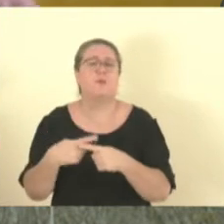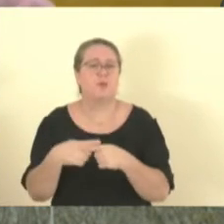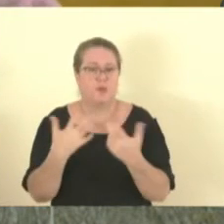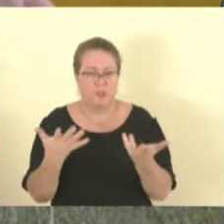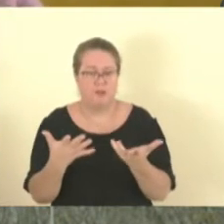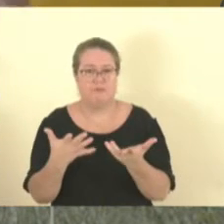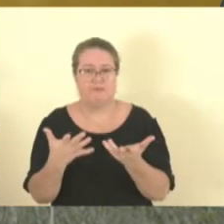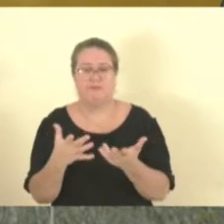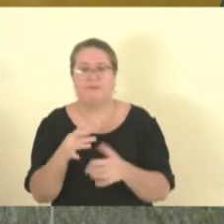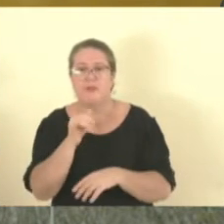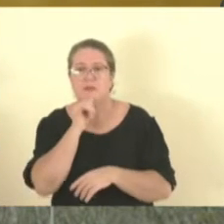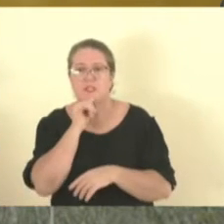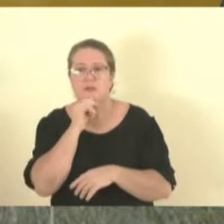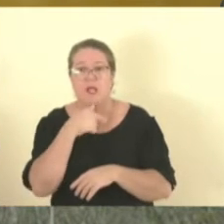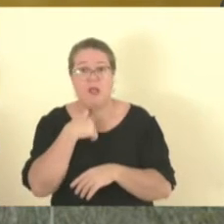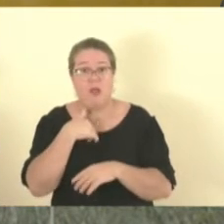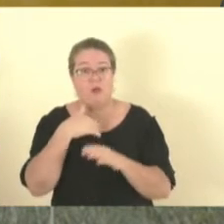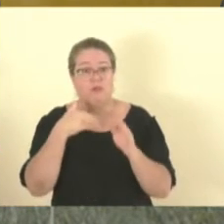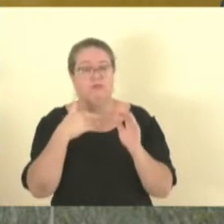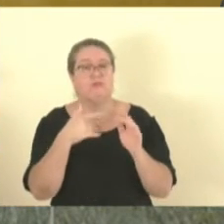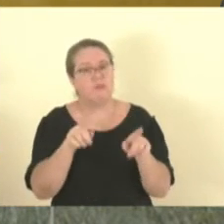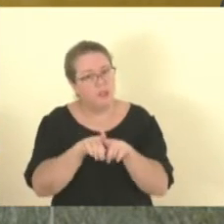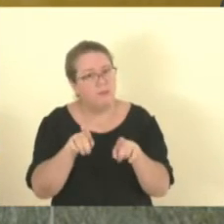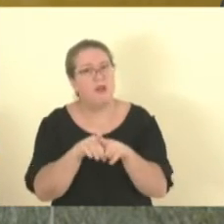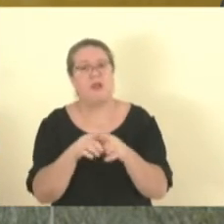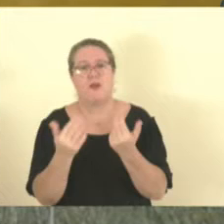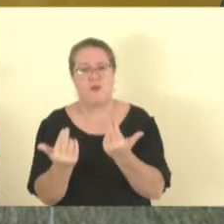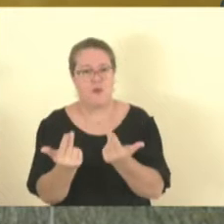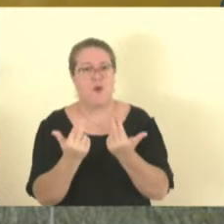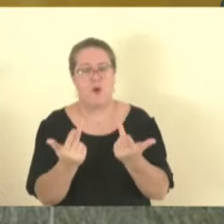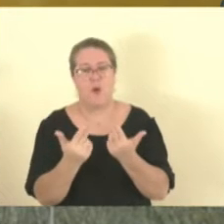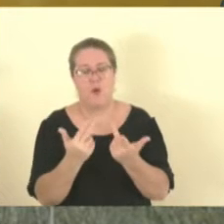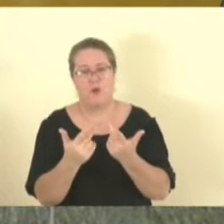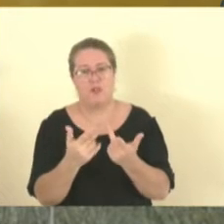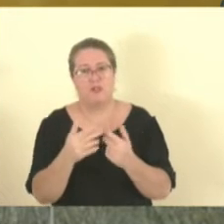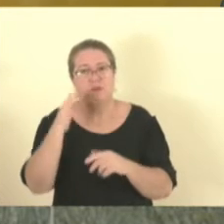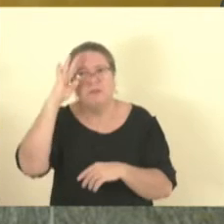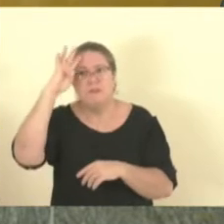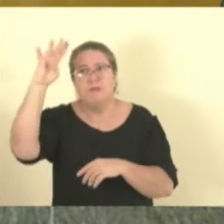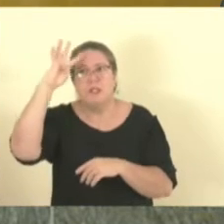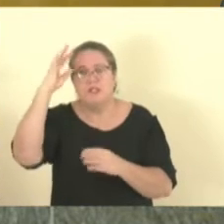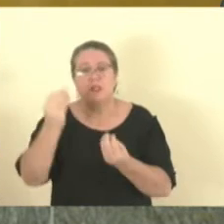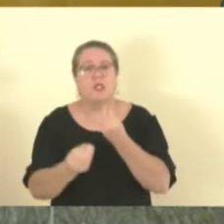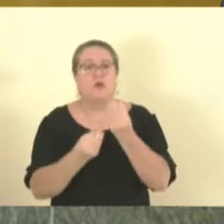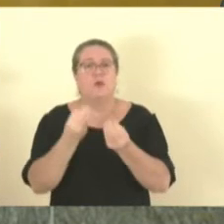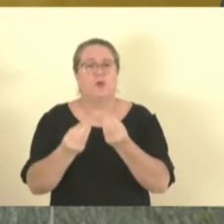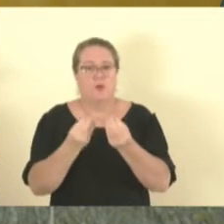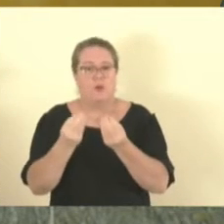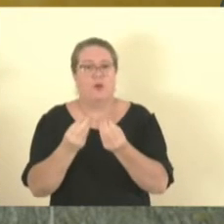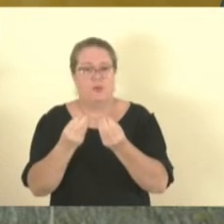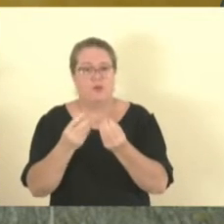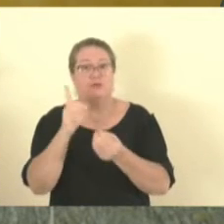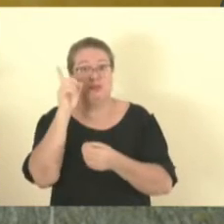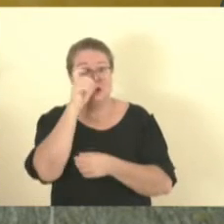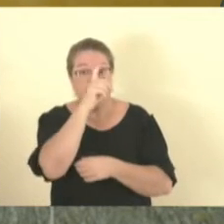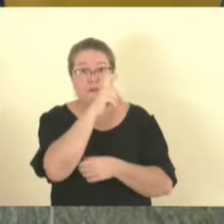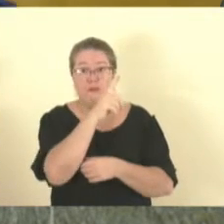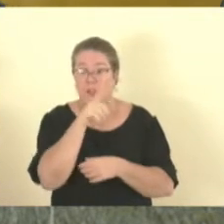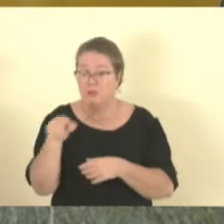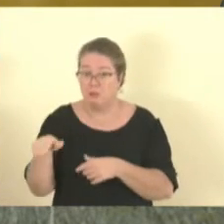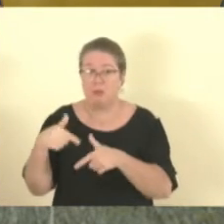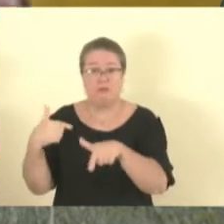na tabela 6. Então, imagine o prejuízo desses servidores que prestam relevantes serviços ao Estado do Espírito Santo.